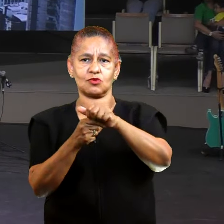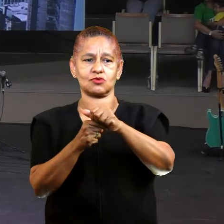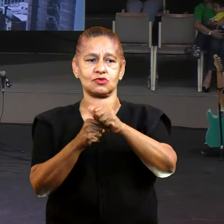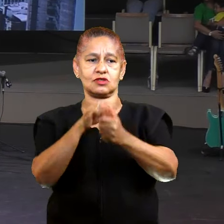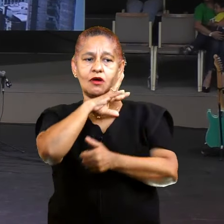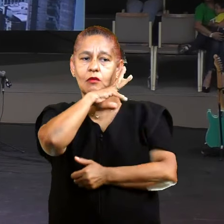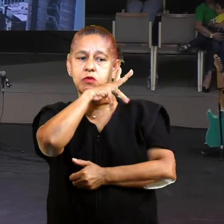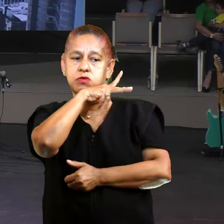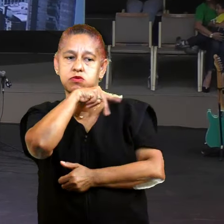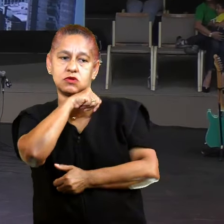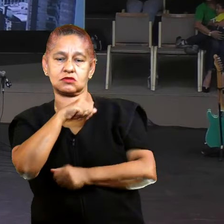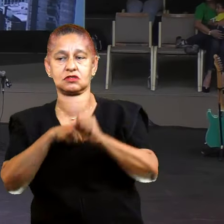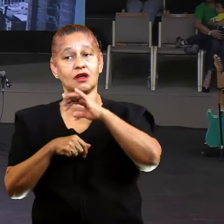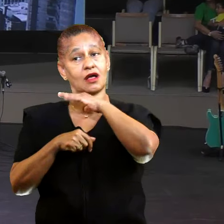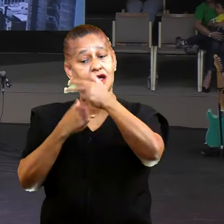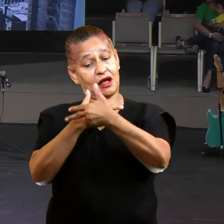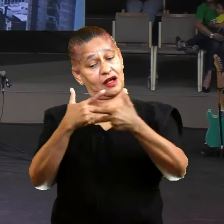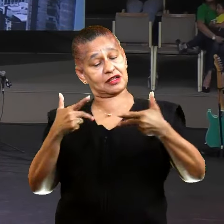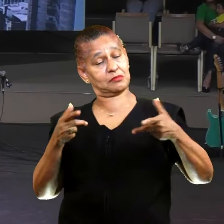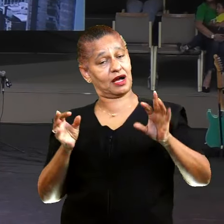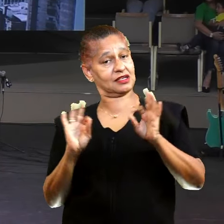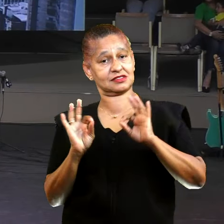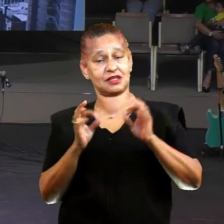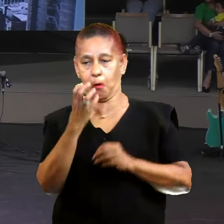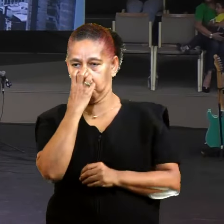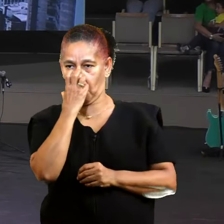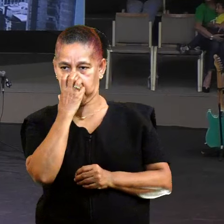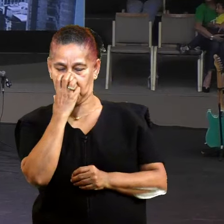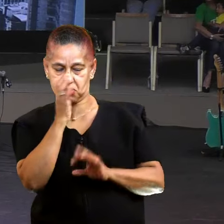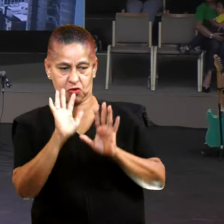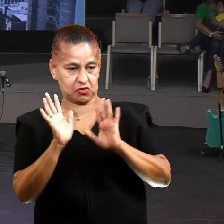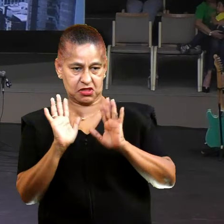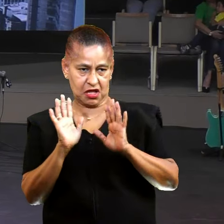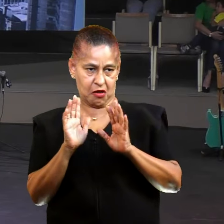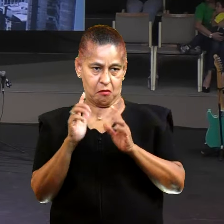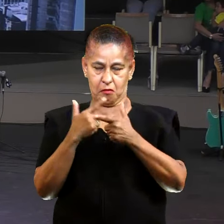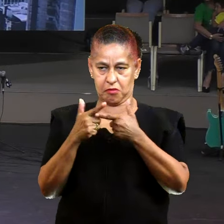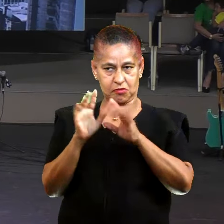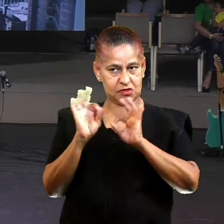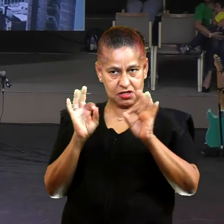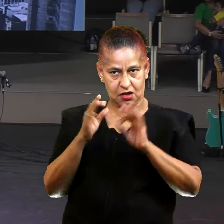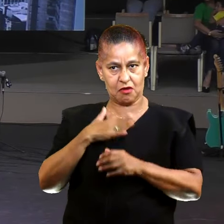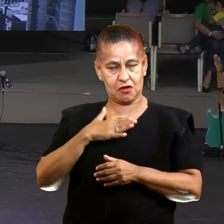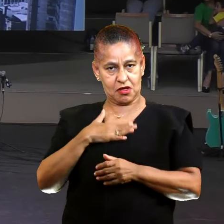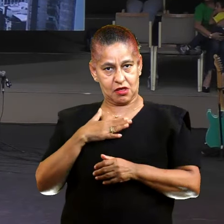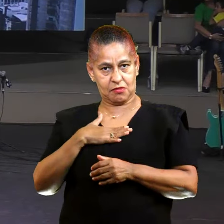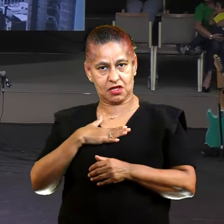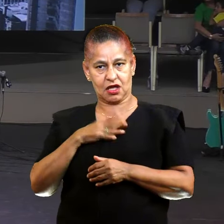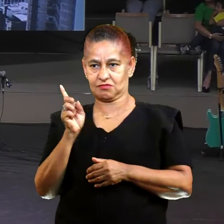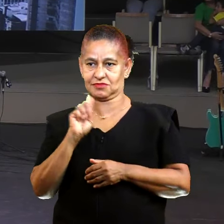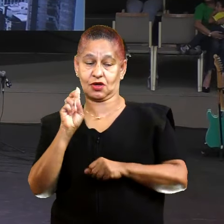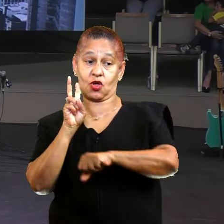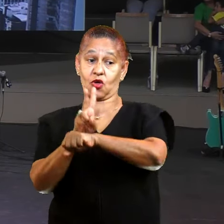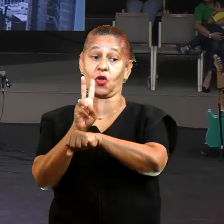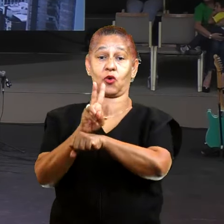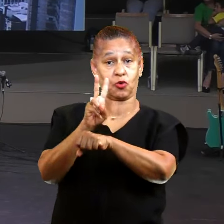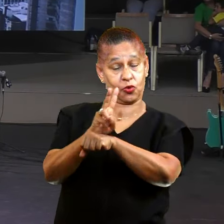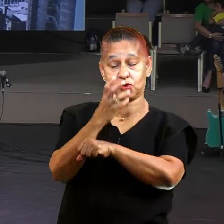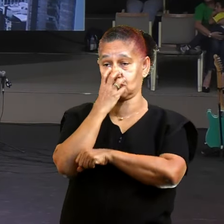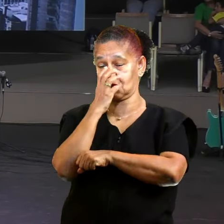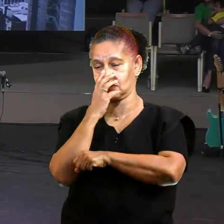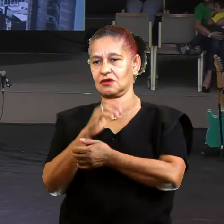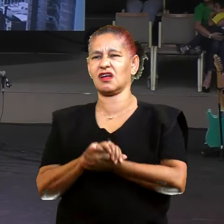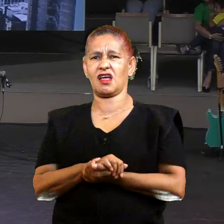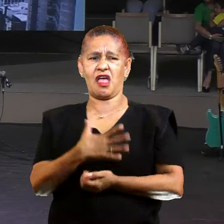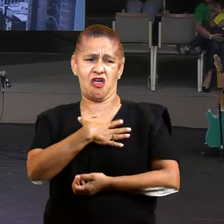Tem uma shih tzu lá em casa, que não é minha, eu cuido. Eu caí naquele conto